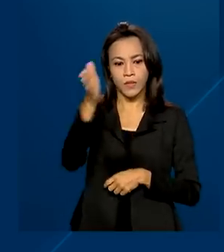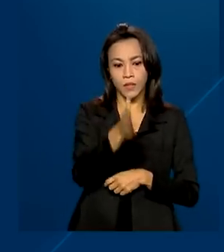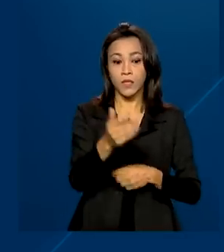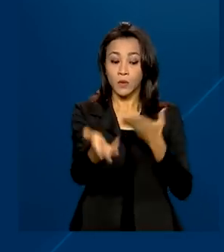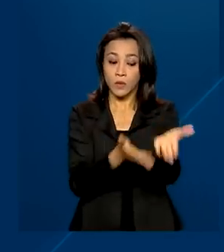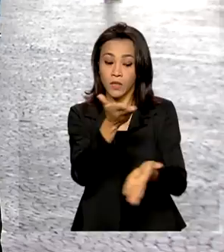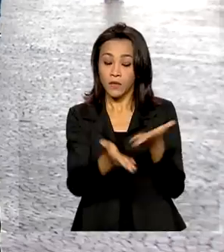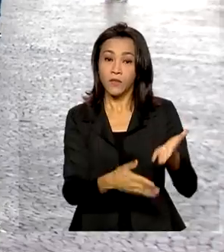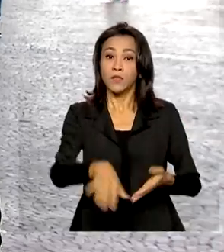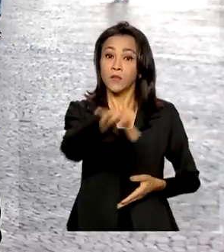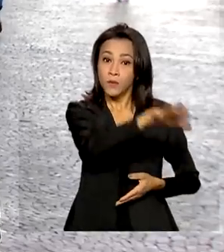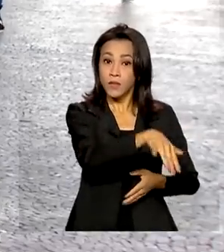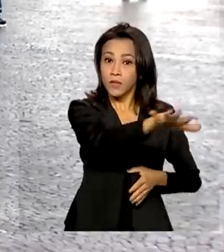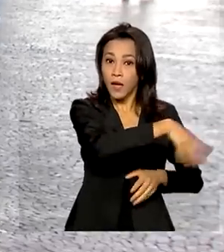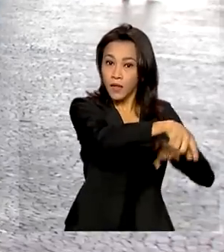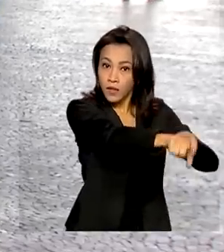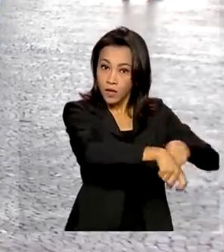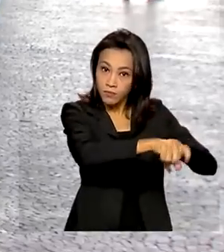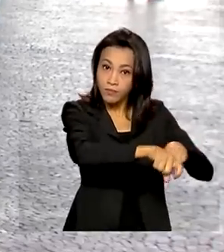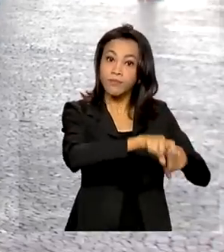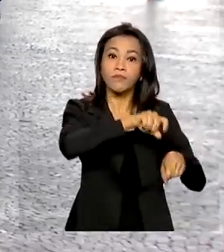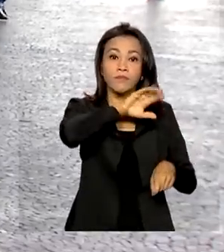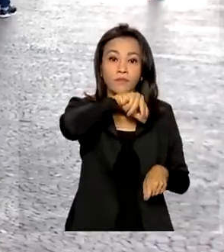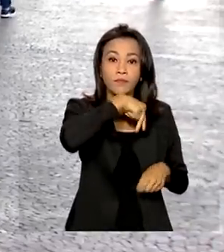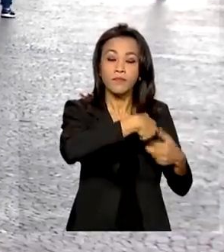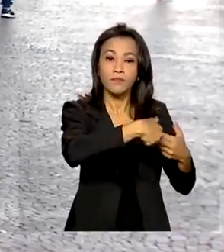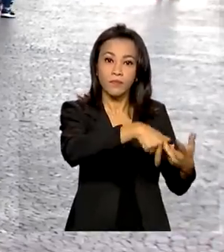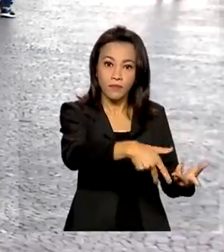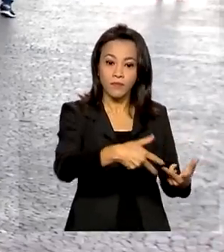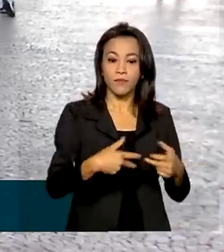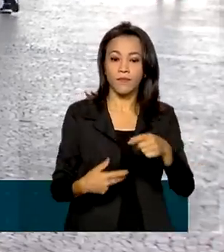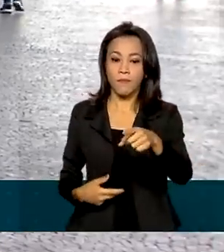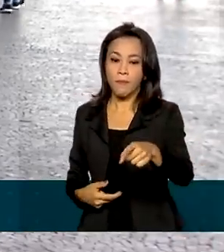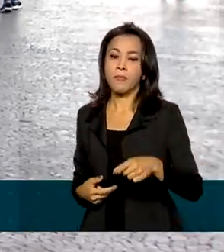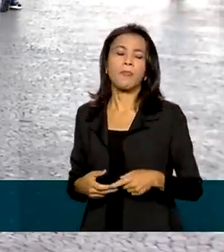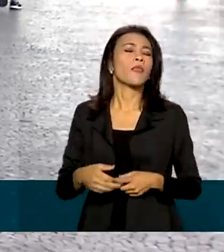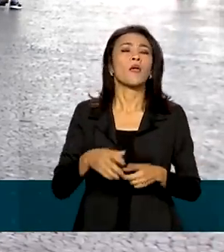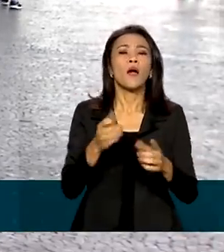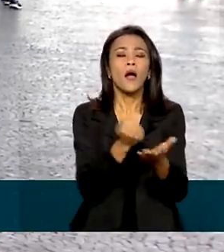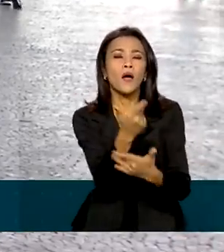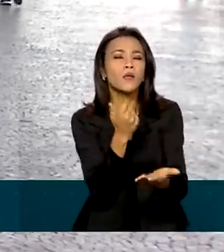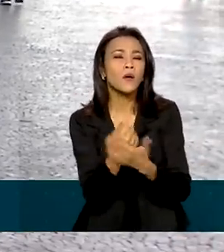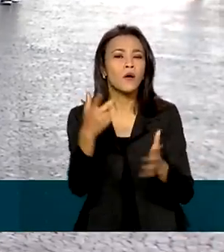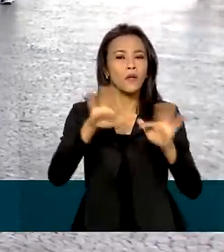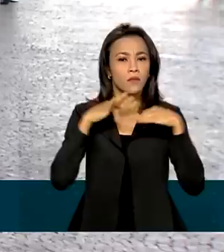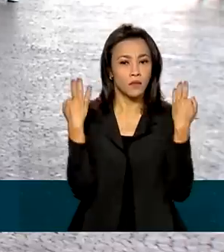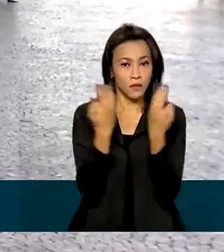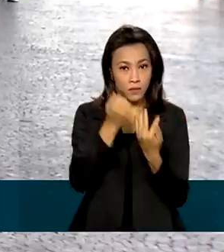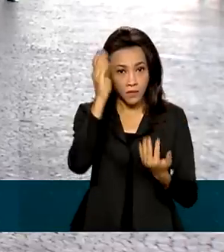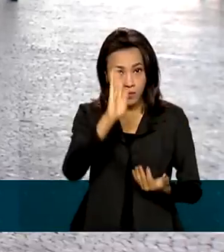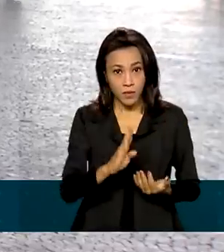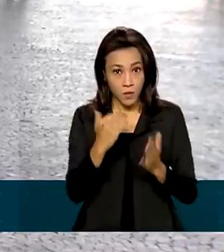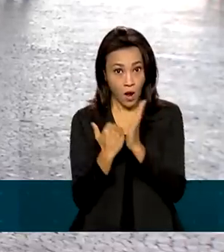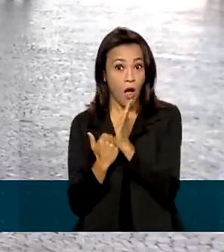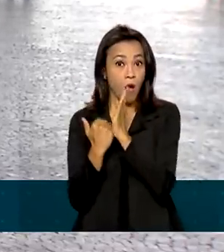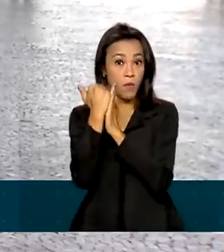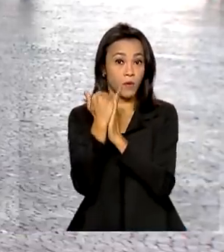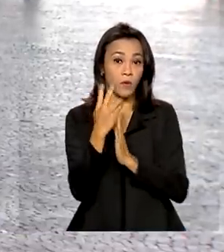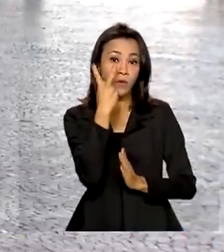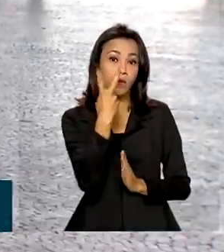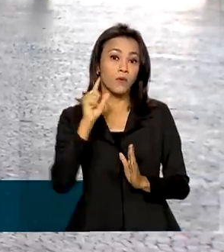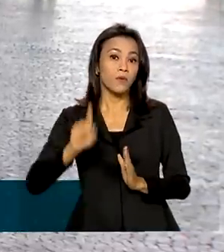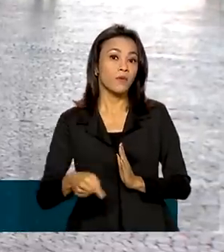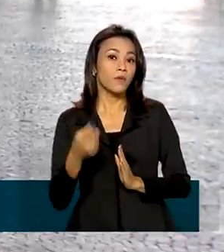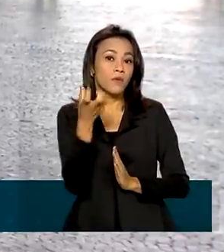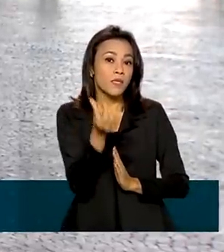agropecuária. No segundo trimestre deste ano, o consumo das famílias brasileiras aumentou 2,6%